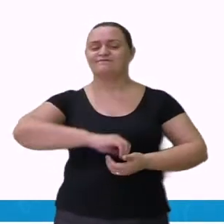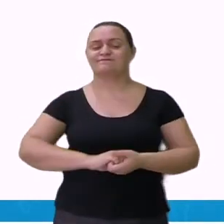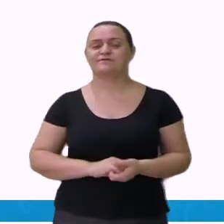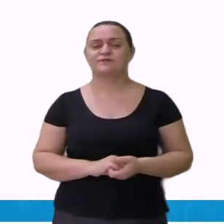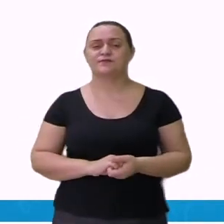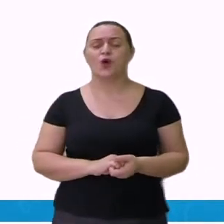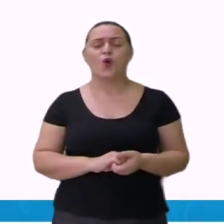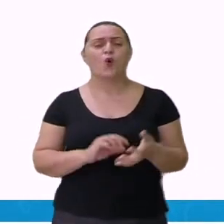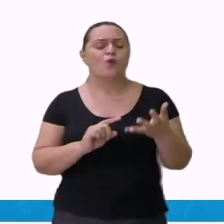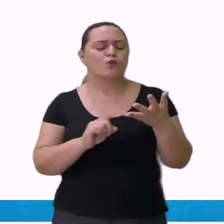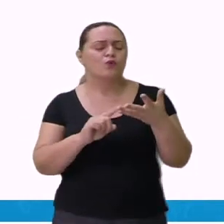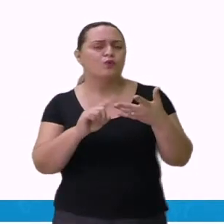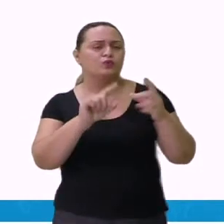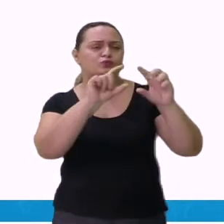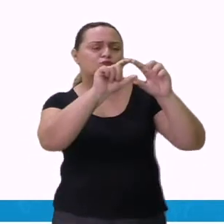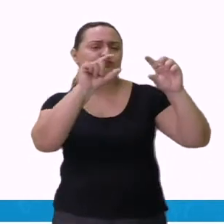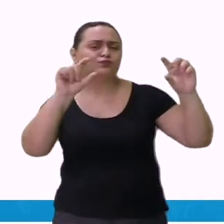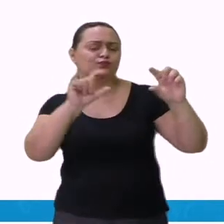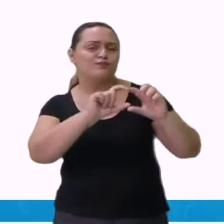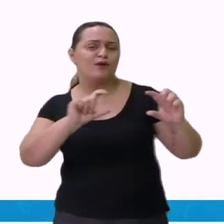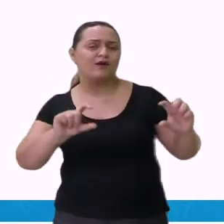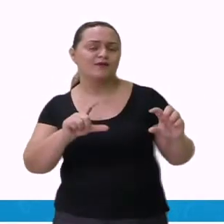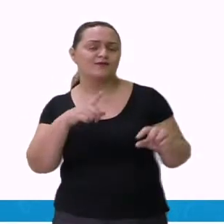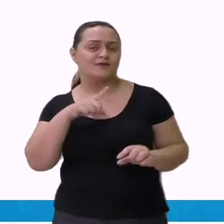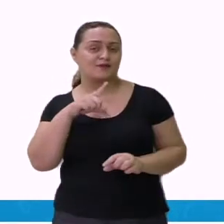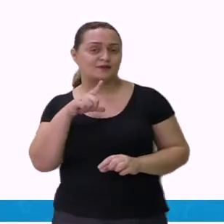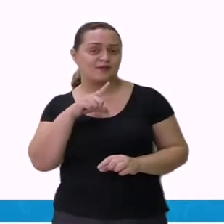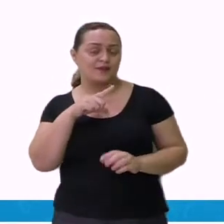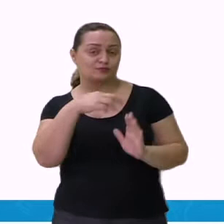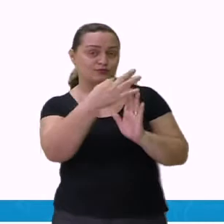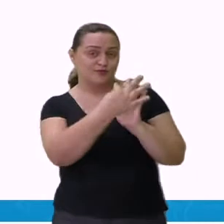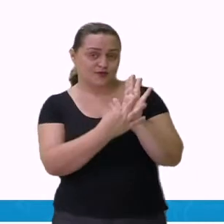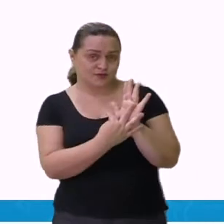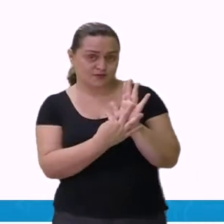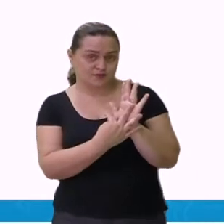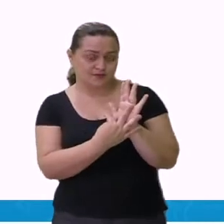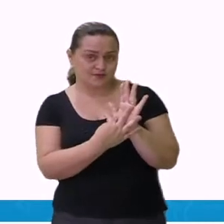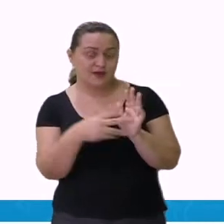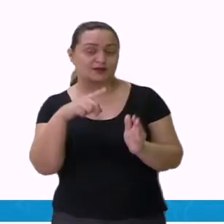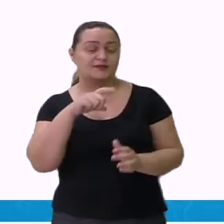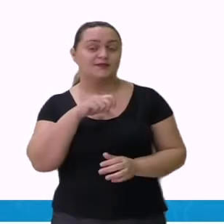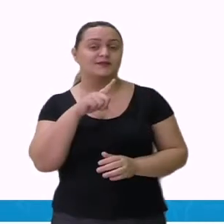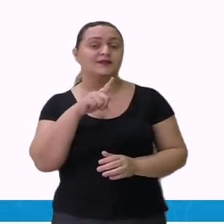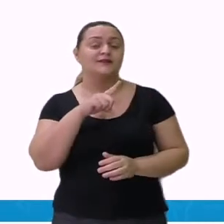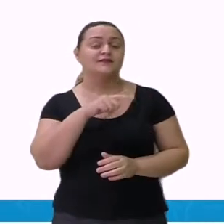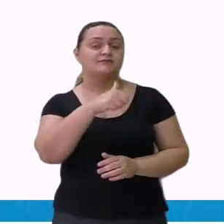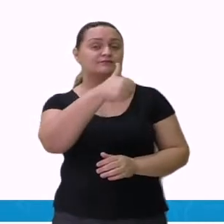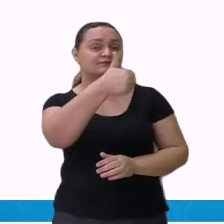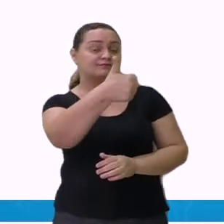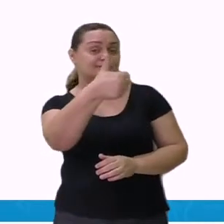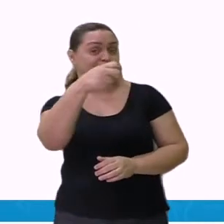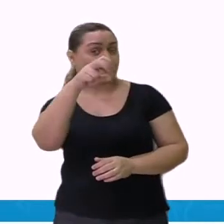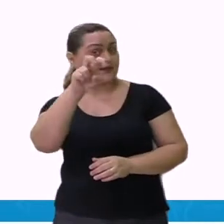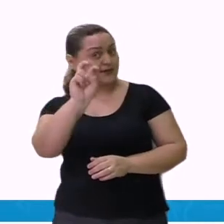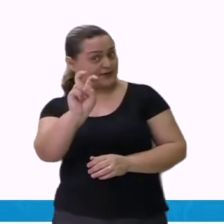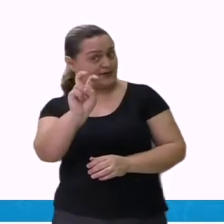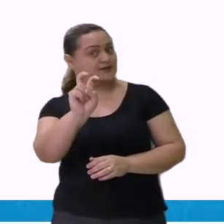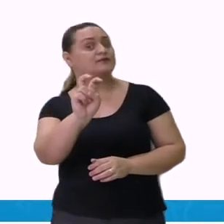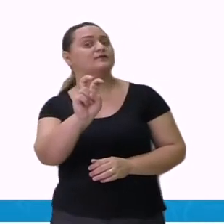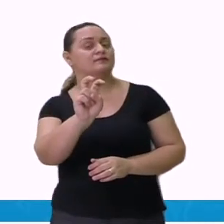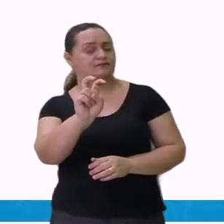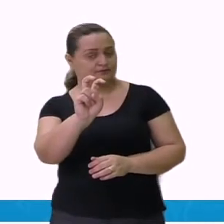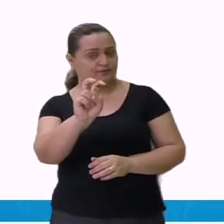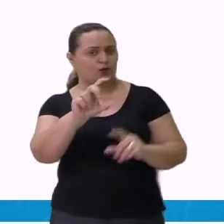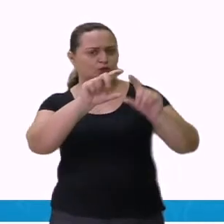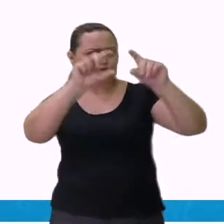formado? Esse texto é formado por 15 parágrafos. Mas é interessante,